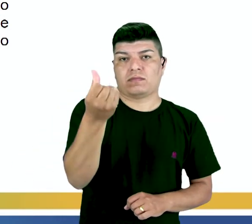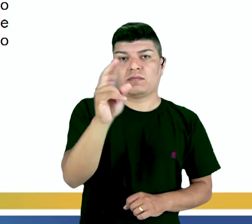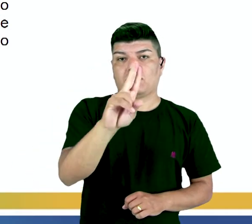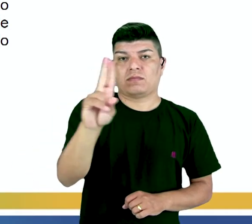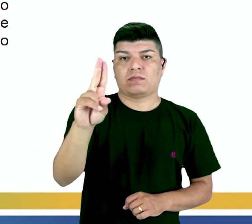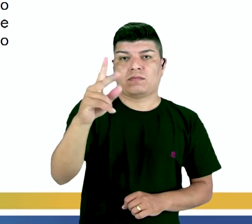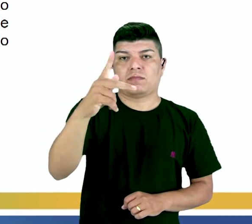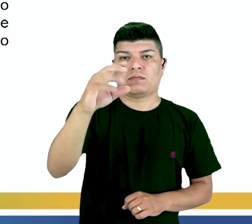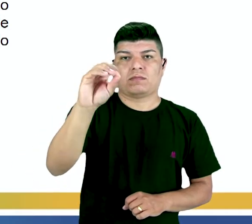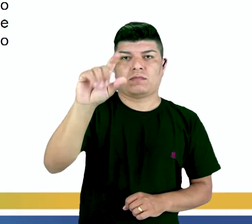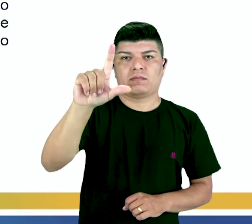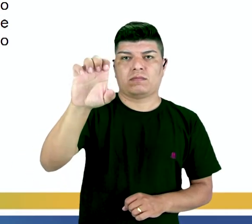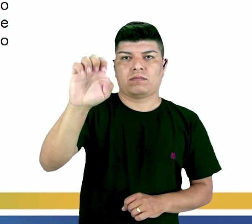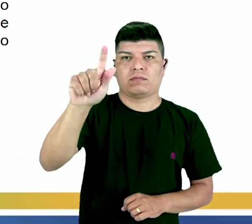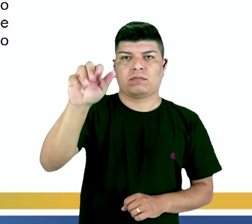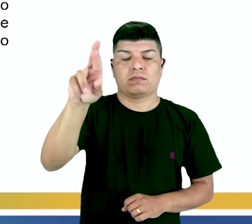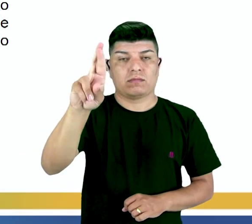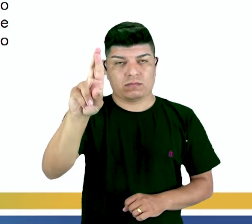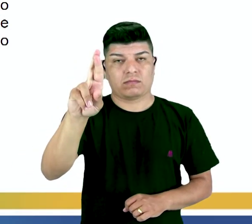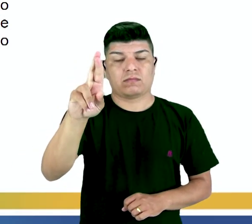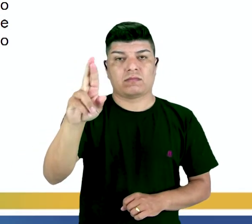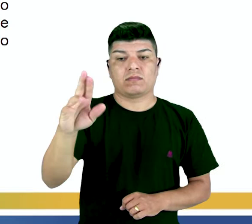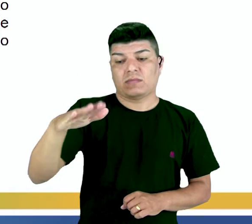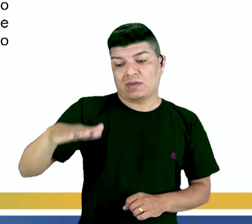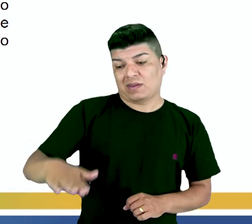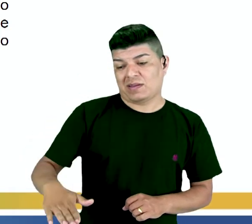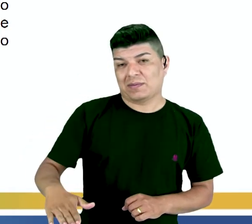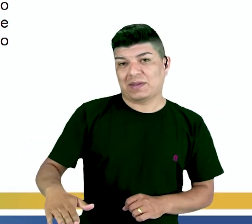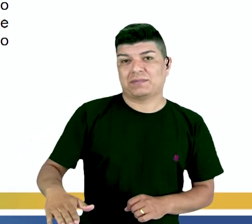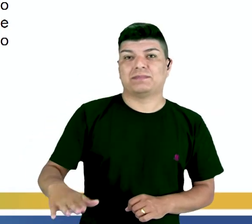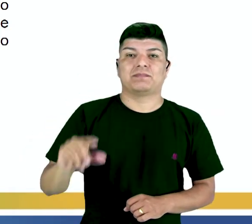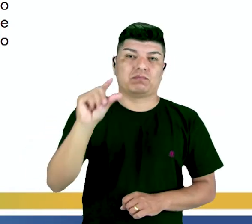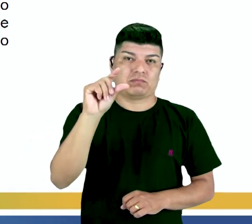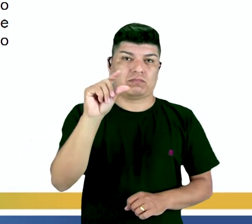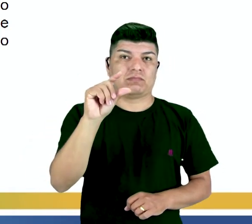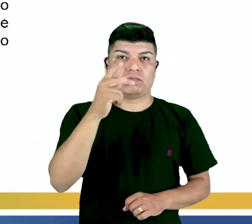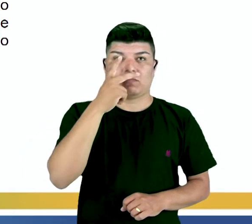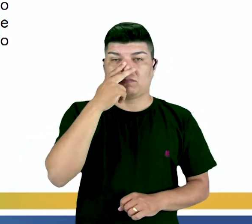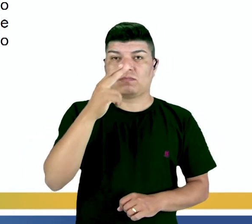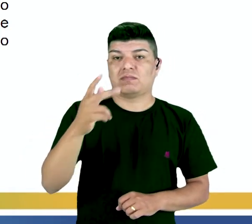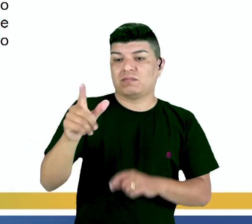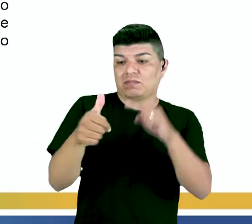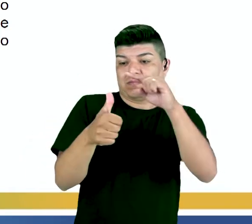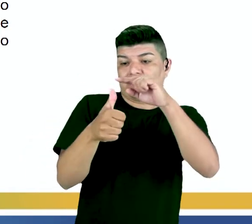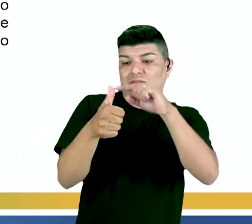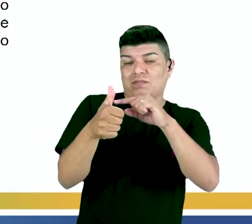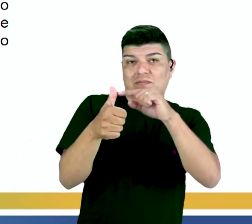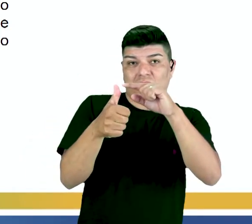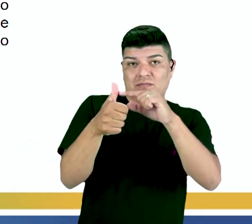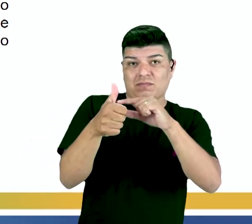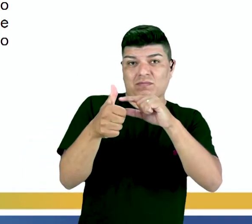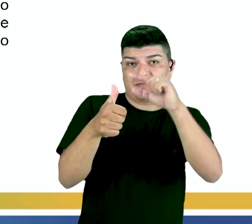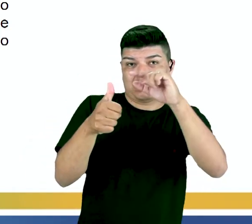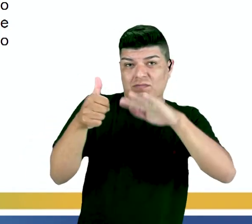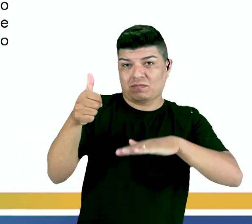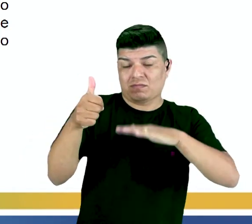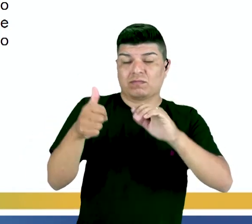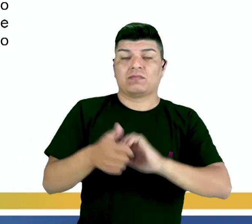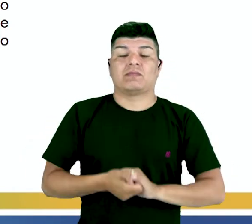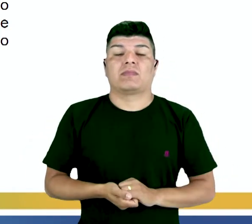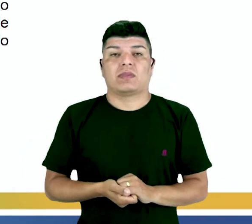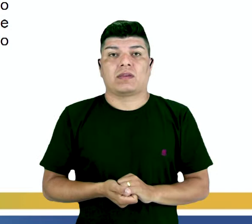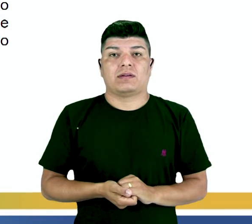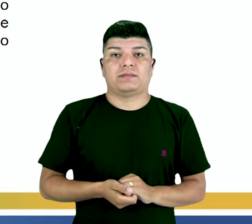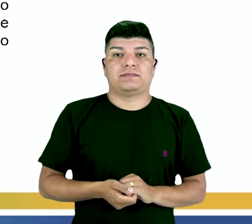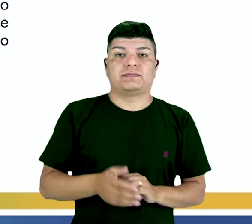Ele era muito pequenino, quando nasceu, tinha o tamanho de um dedo polegar. Então, perceba que nesse trecho nós temos a questão